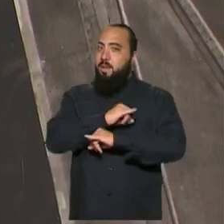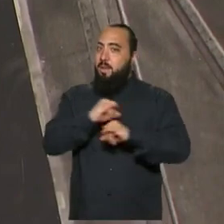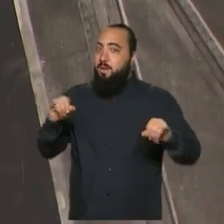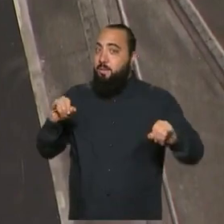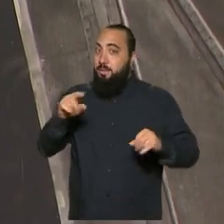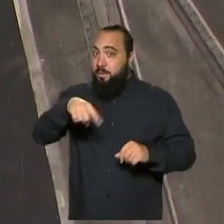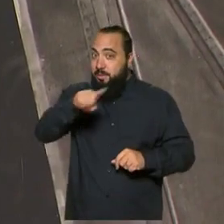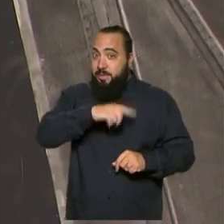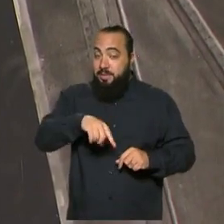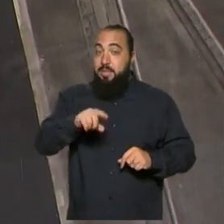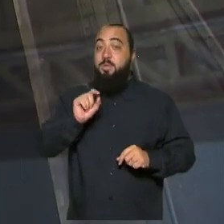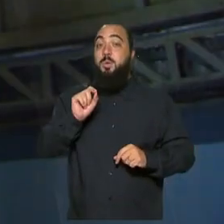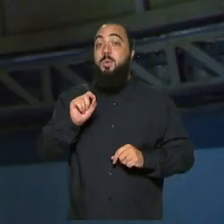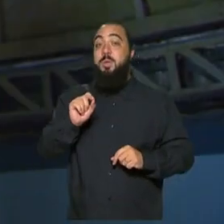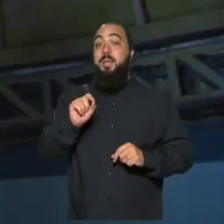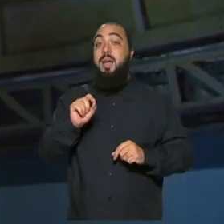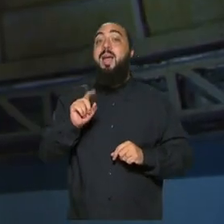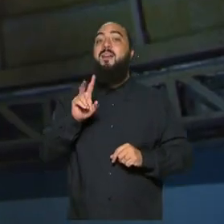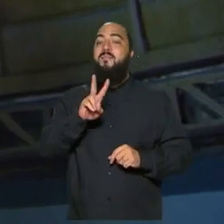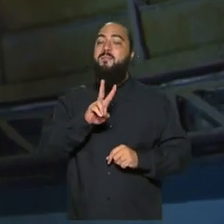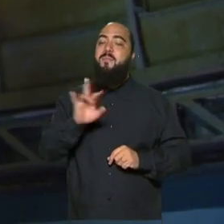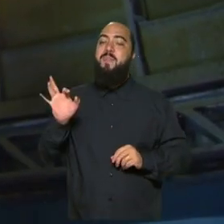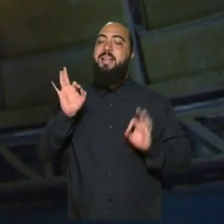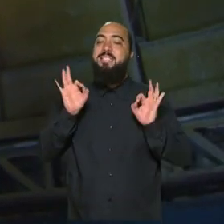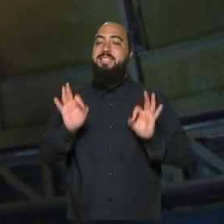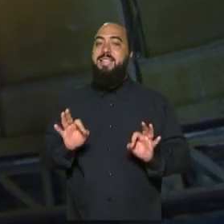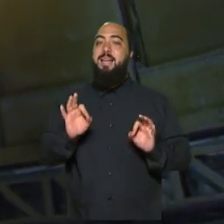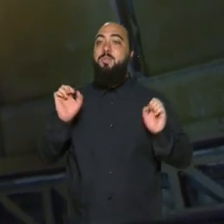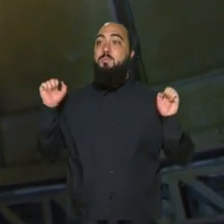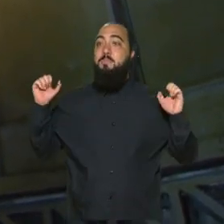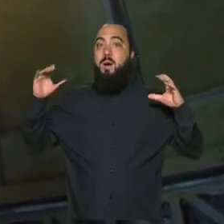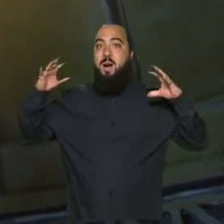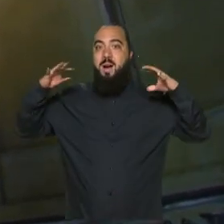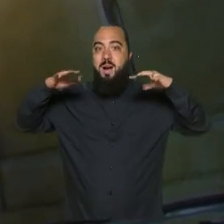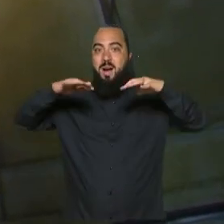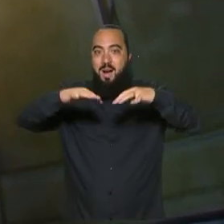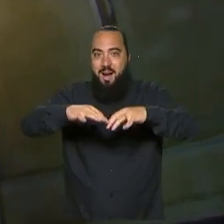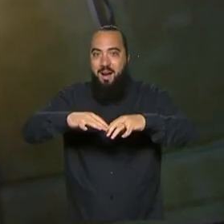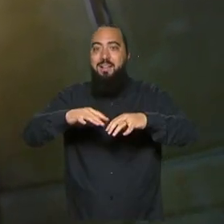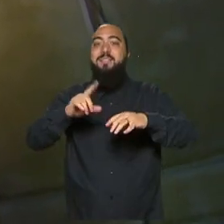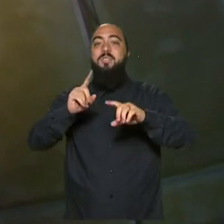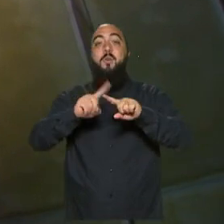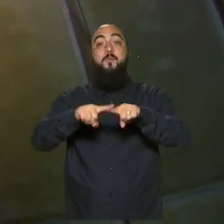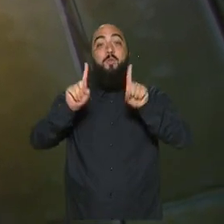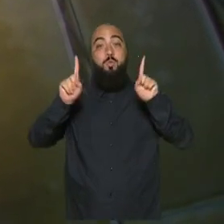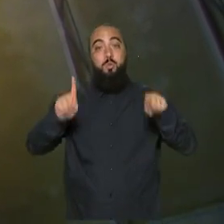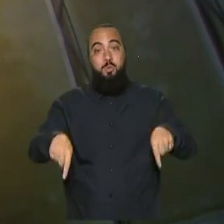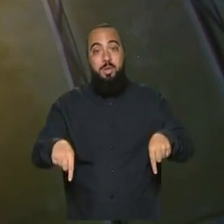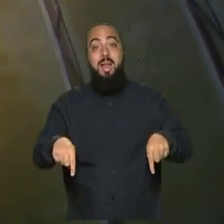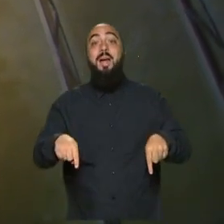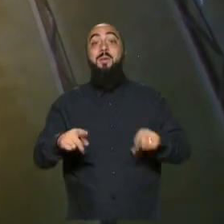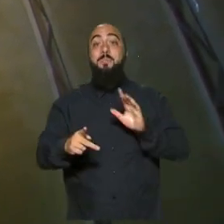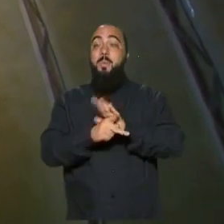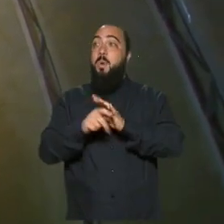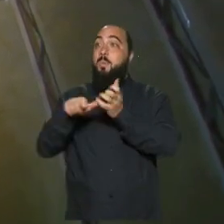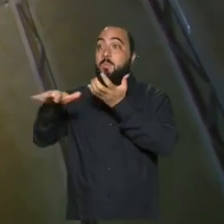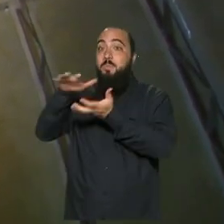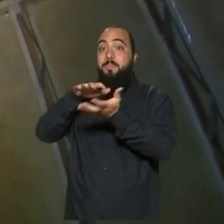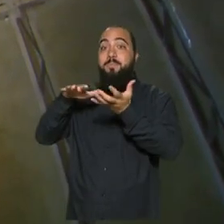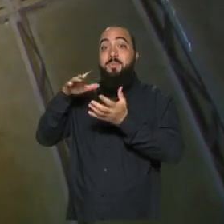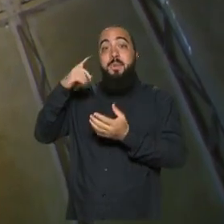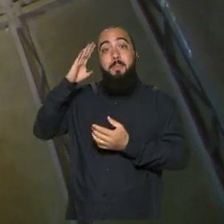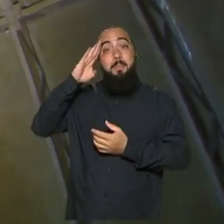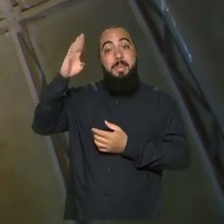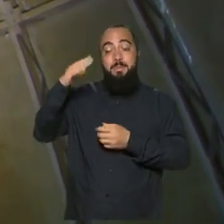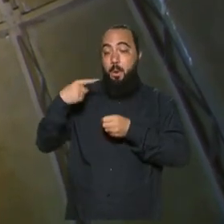fantástica, que vai reunir e aglutinar esses aficionados pela astronomia, principalmente do bairro. A